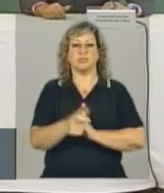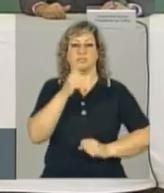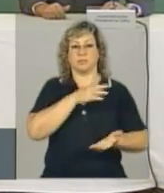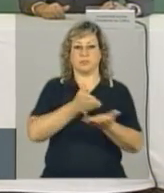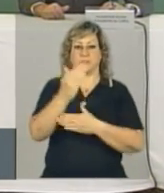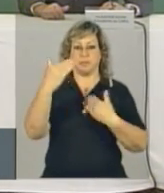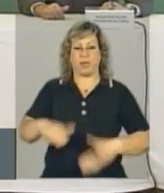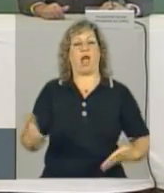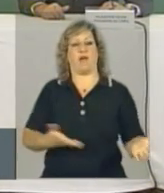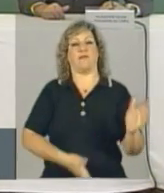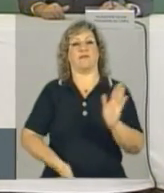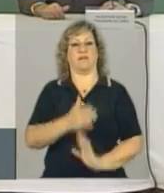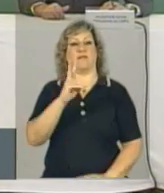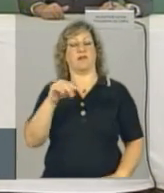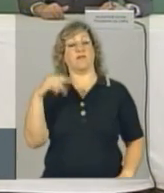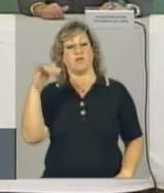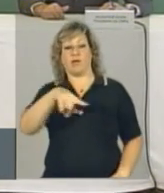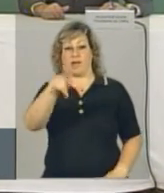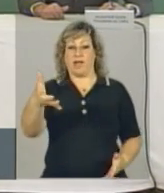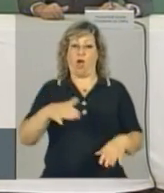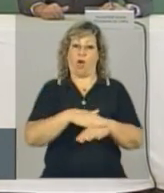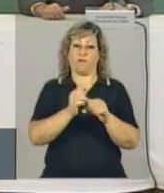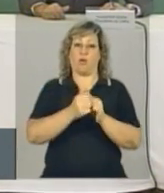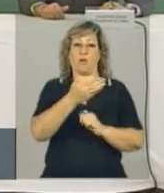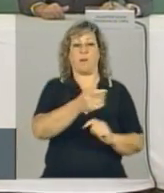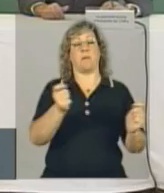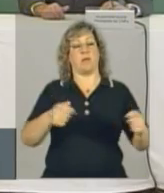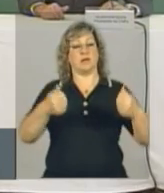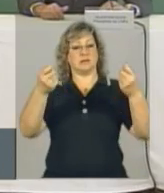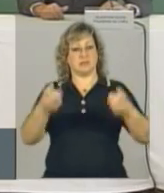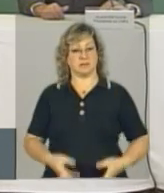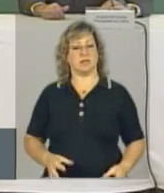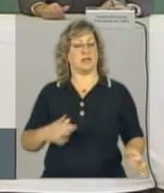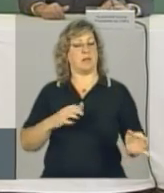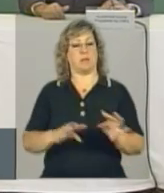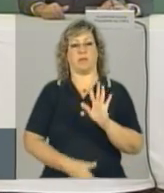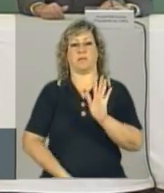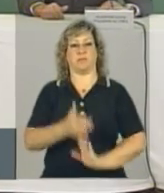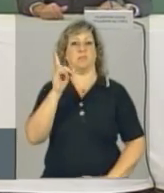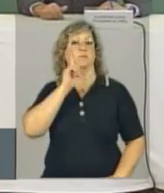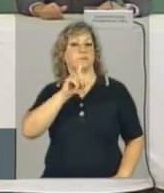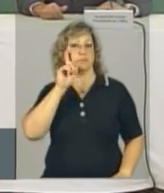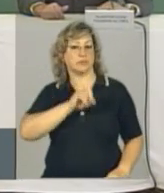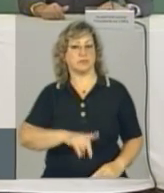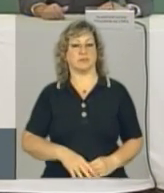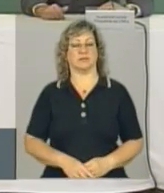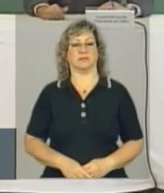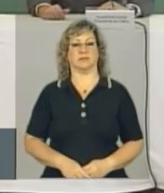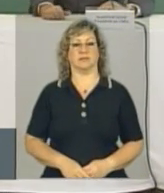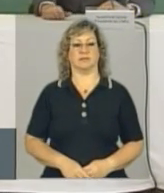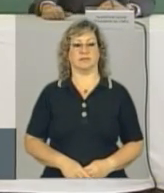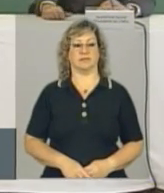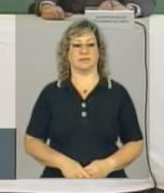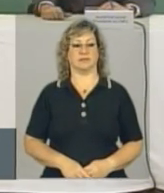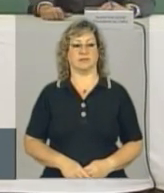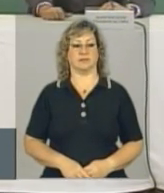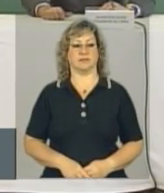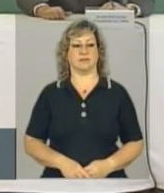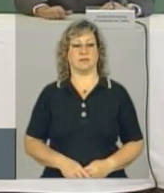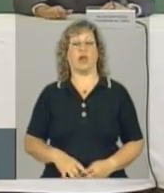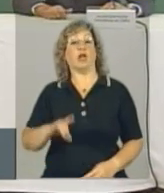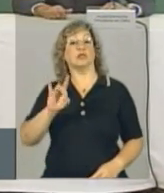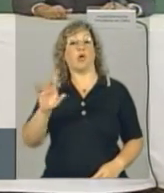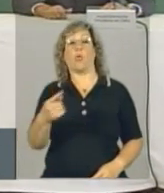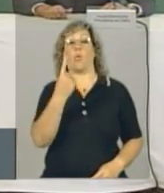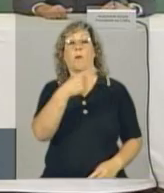e está indo. Depois, se quiserem conversar com ele, pode dar as dicas. Está pronto para ir para Nova York. O único problema que ele